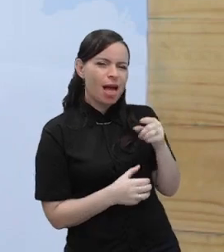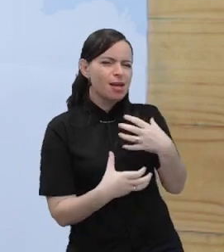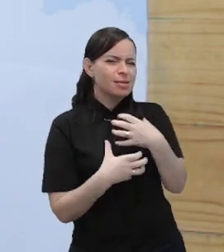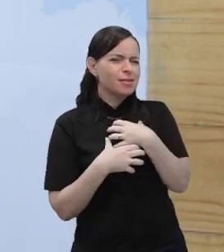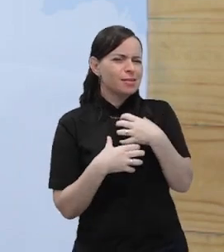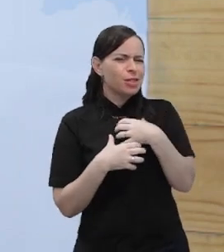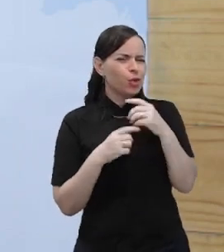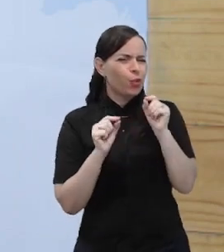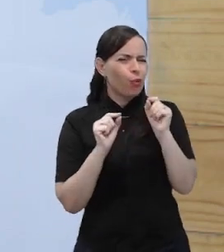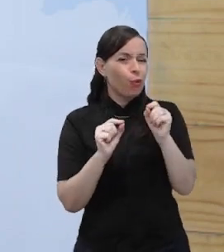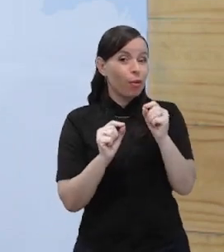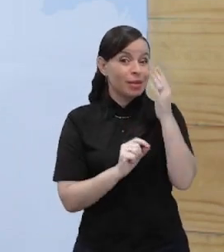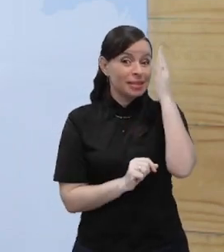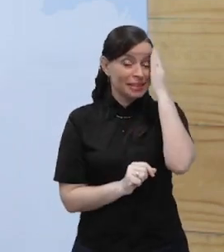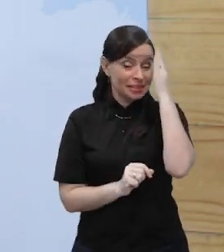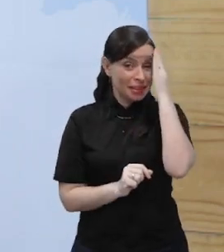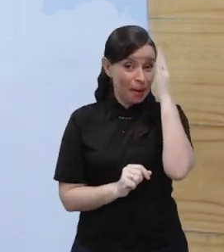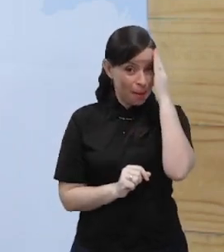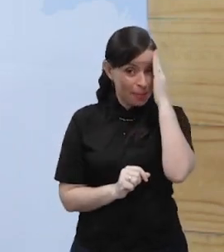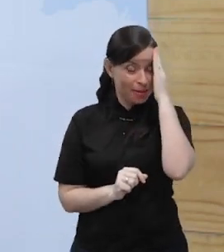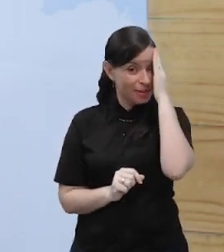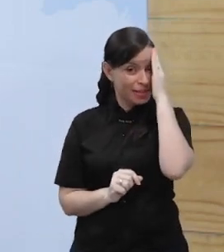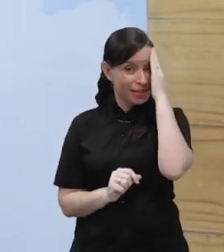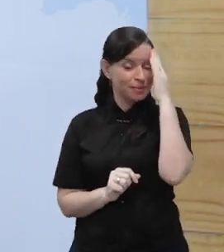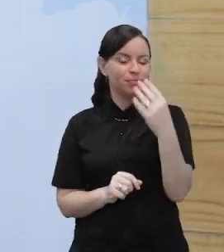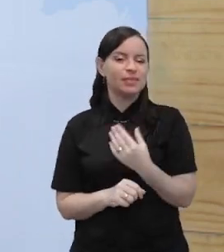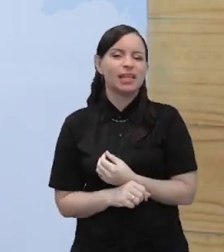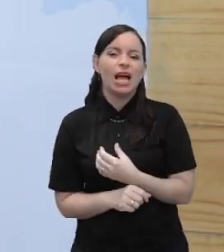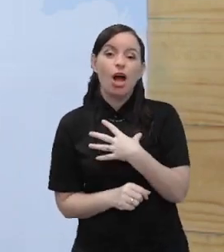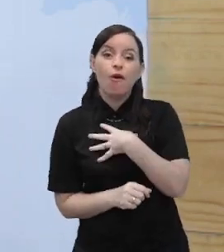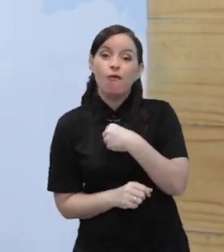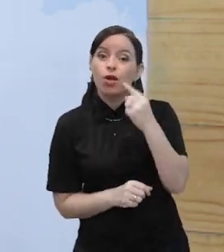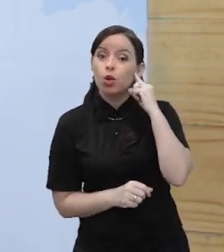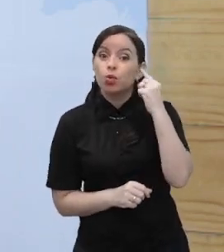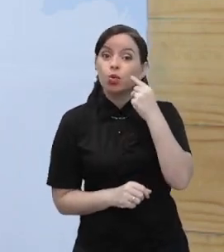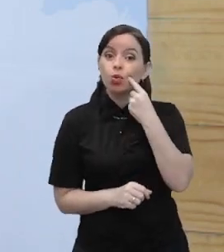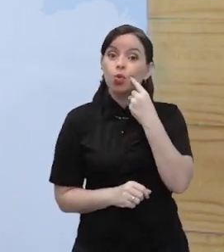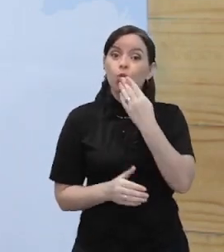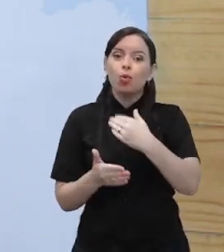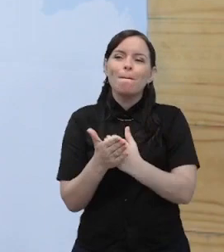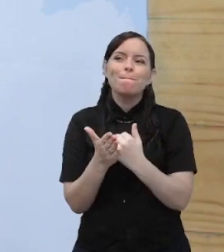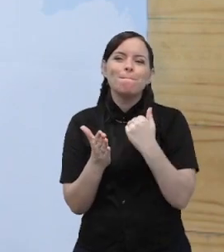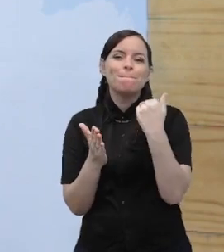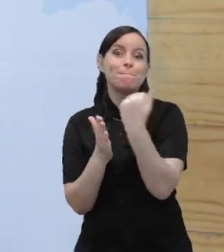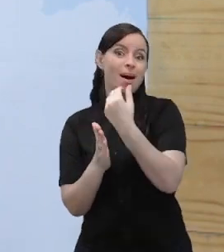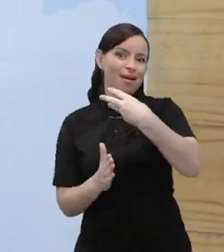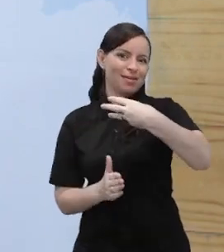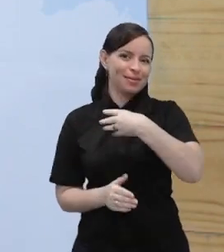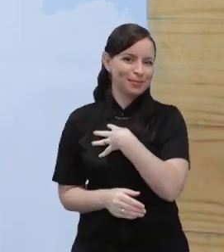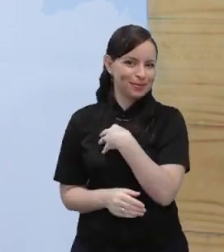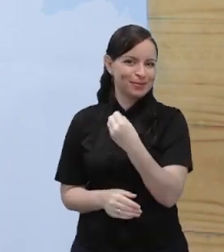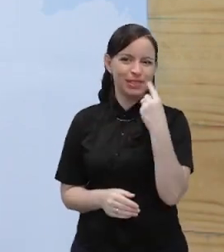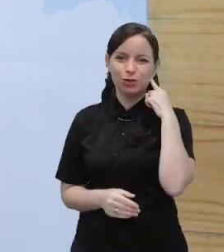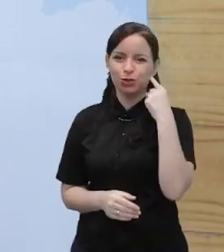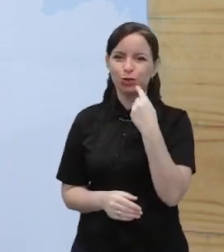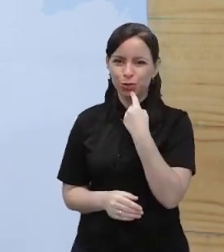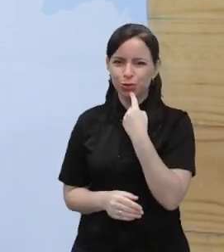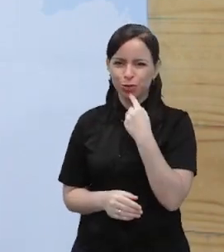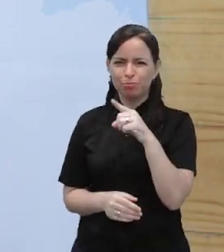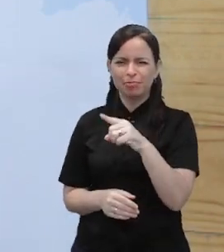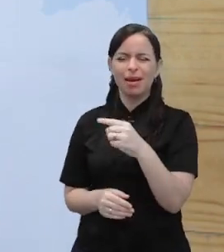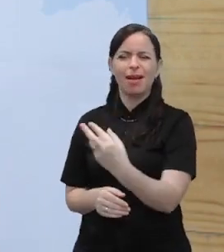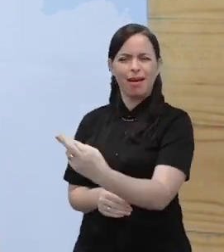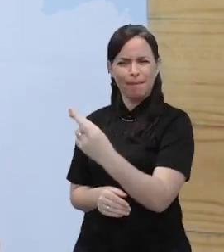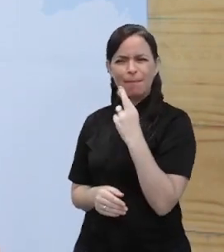dela de saber que agora, além dos três filhos surdos que ela tinha, ela teria mais dois. E aí ela disse algo interessante. Para mim,